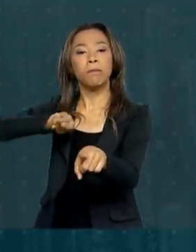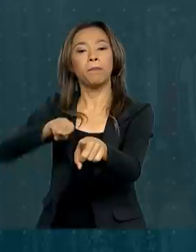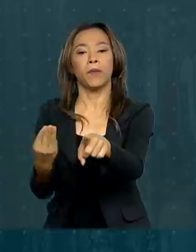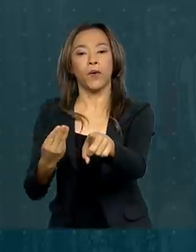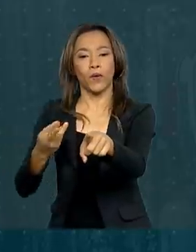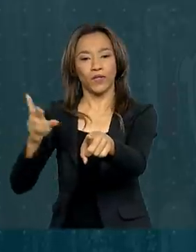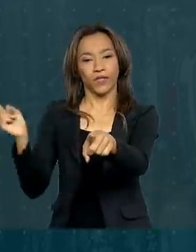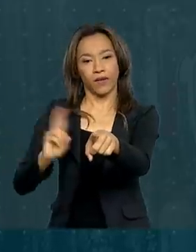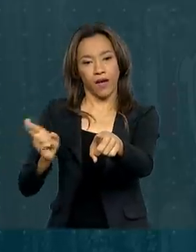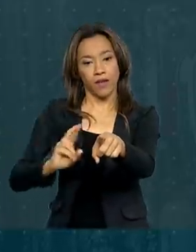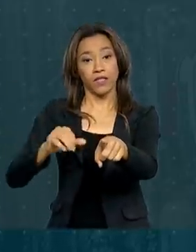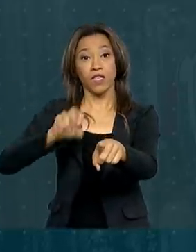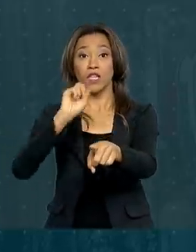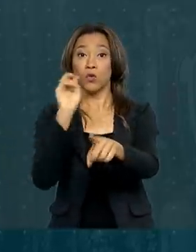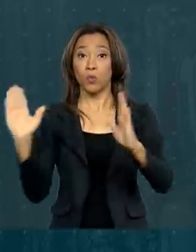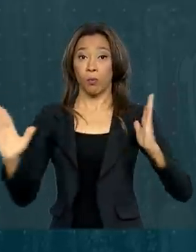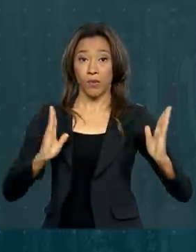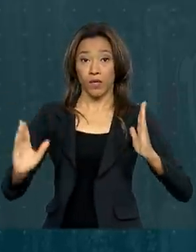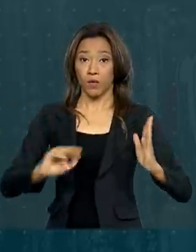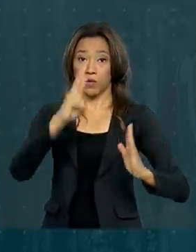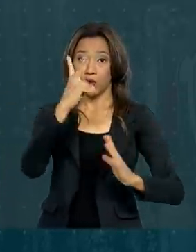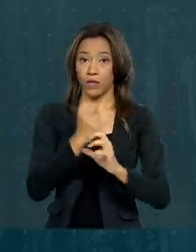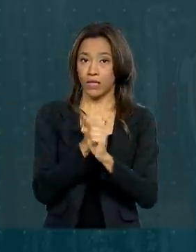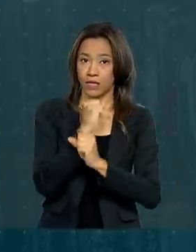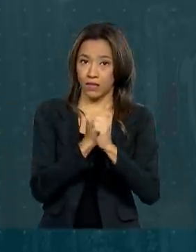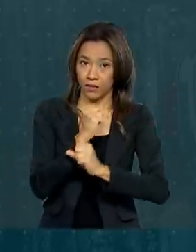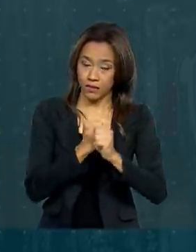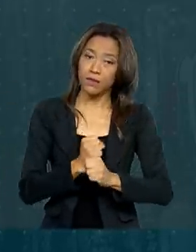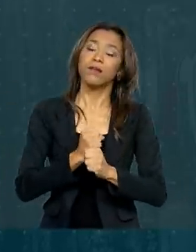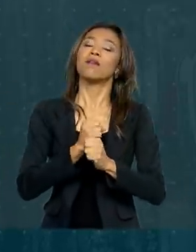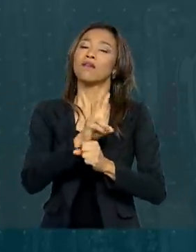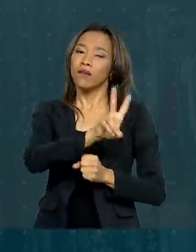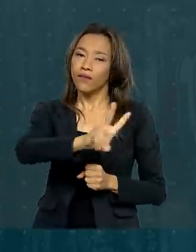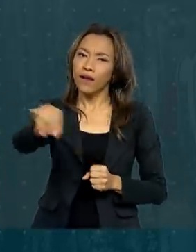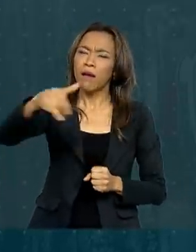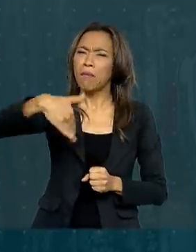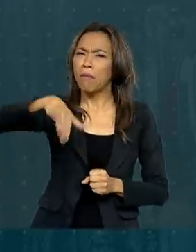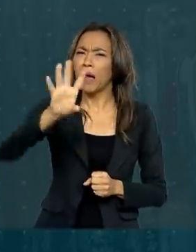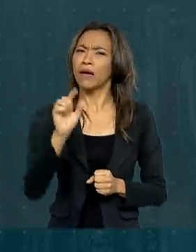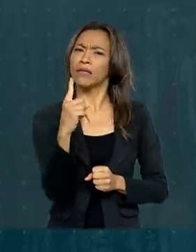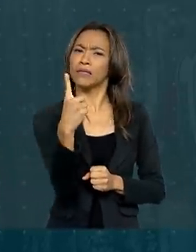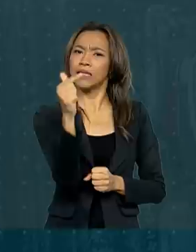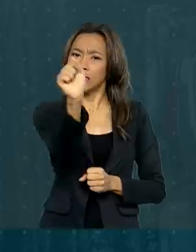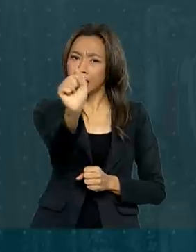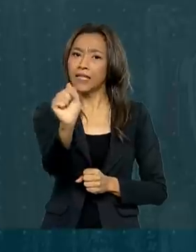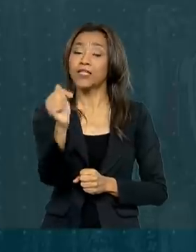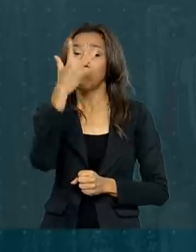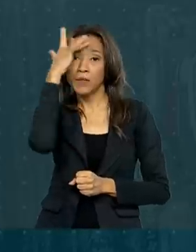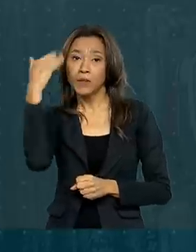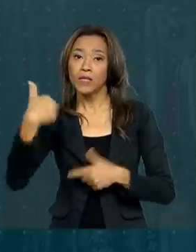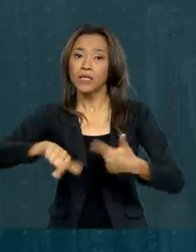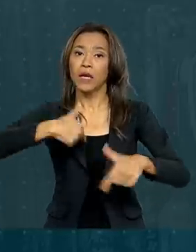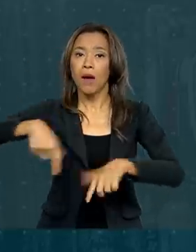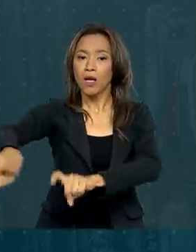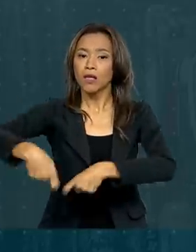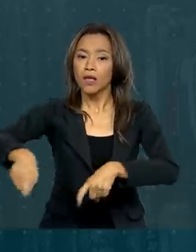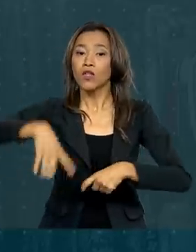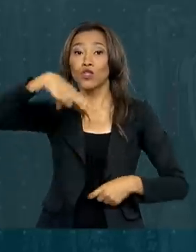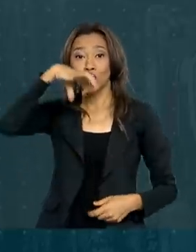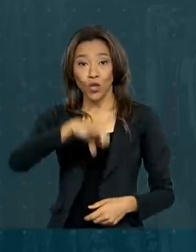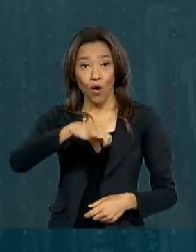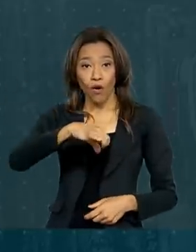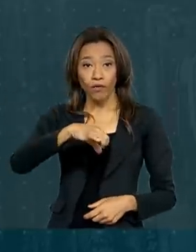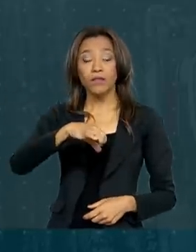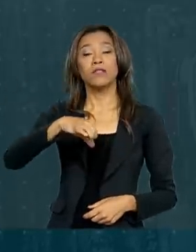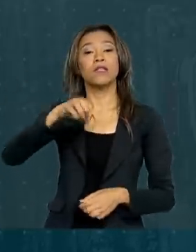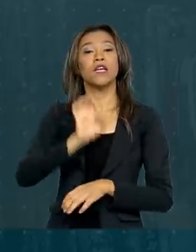será desenvolvido em dois anos e vai contemplar mais de 17 mil produtores dos nove estados do nordeste